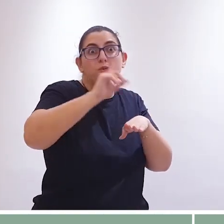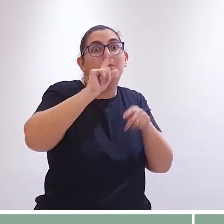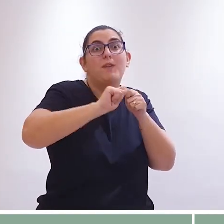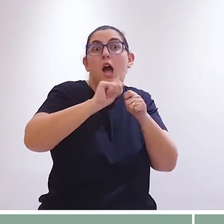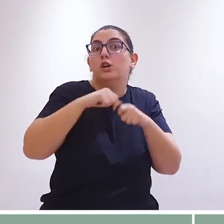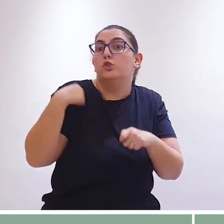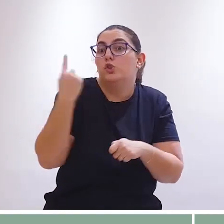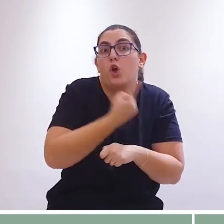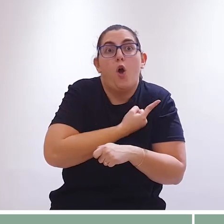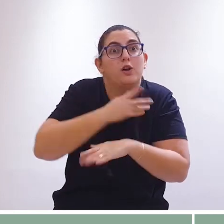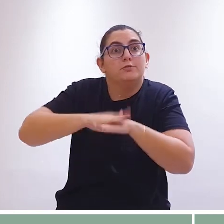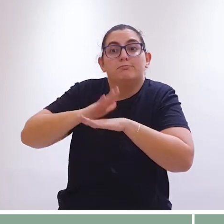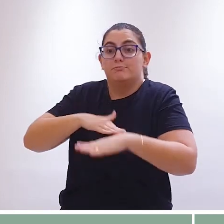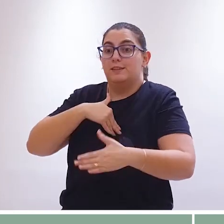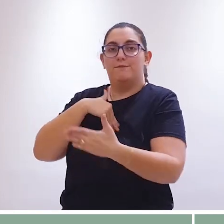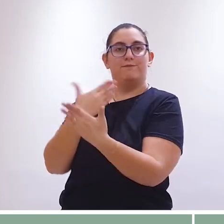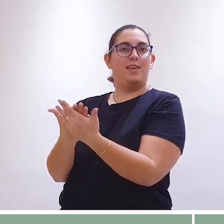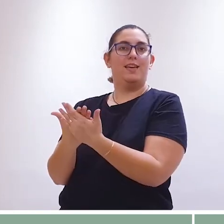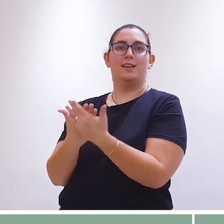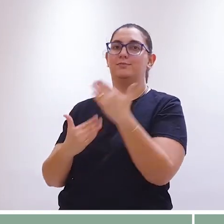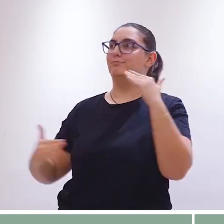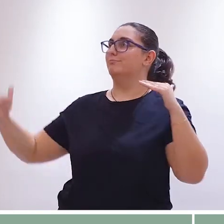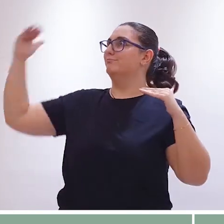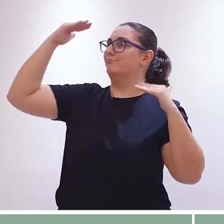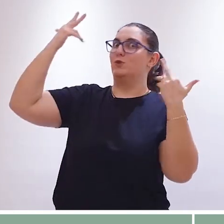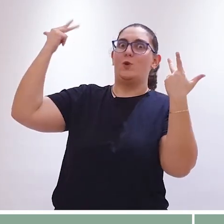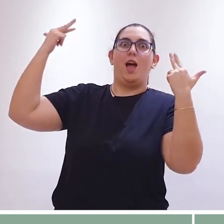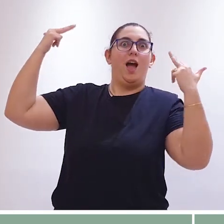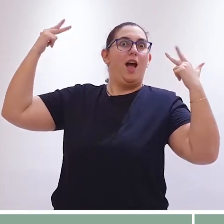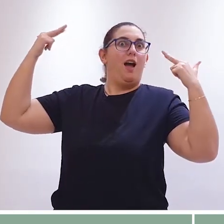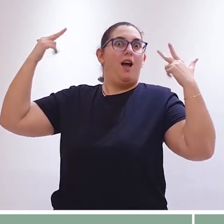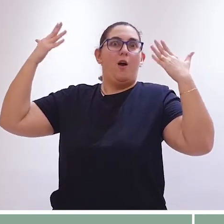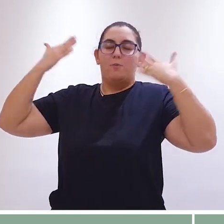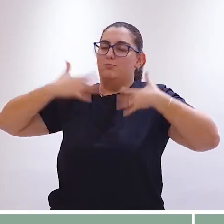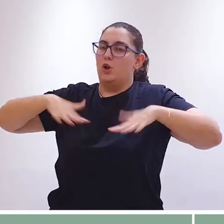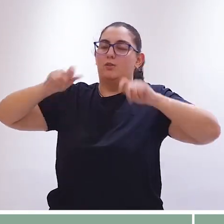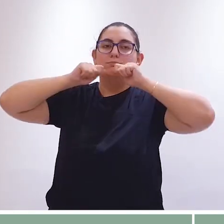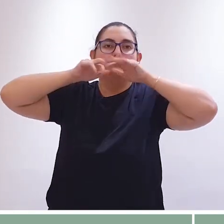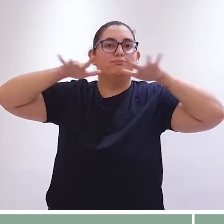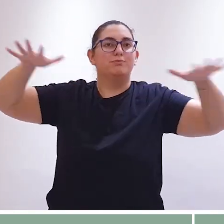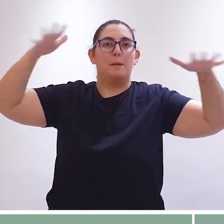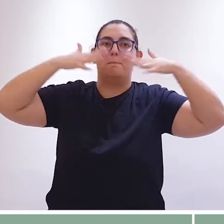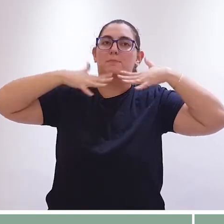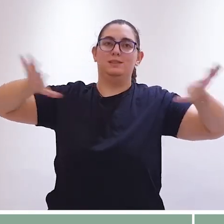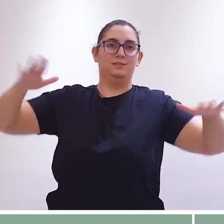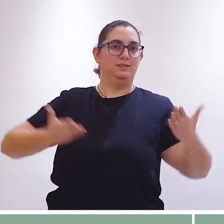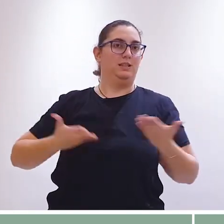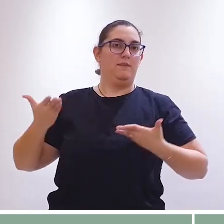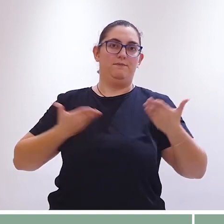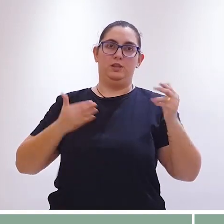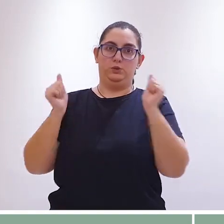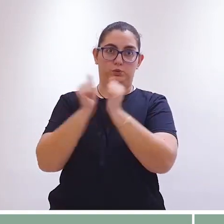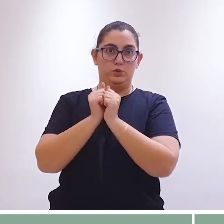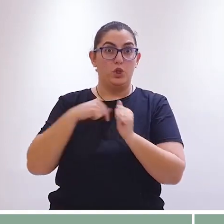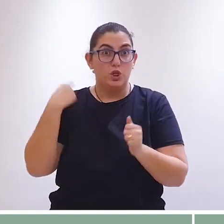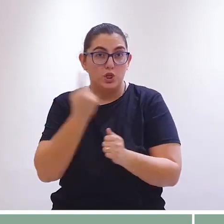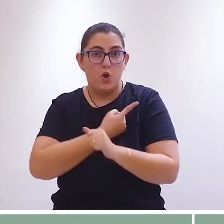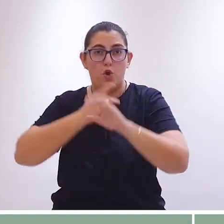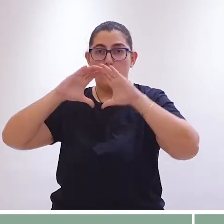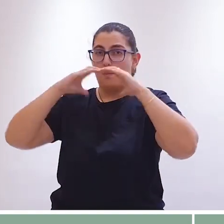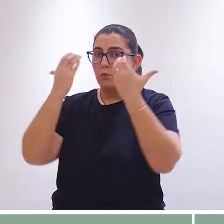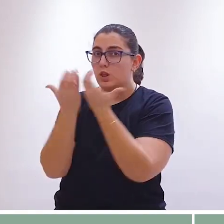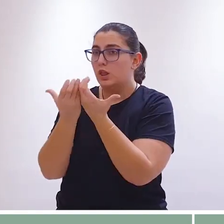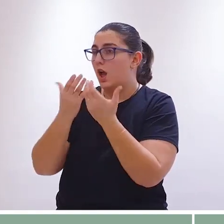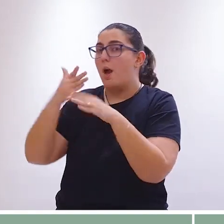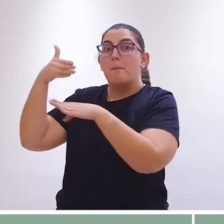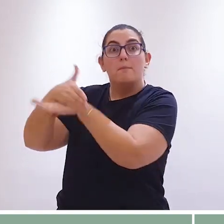ajudam a manter viva uma fé adulta, a paixão por Jesus e a missão de servi-lo. Na comunidade participamos